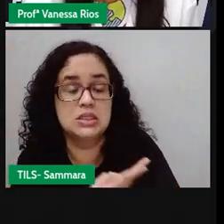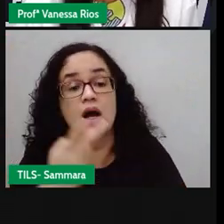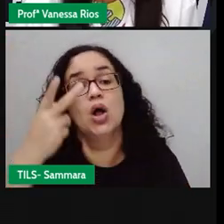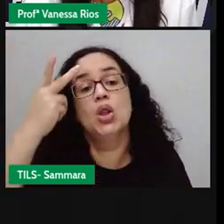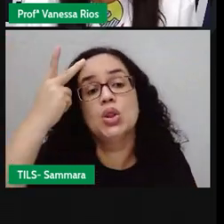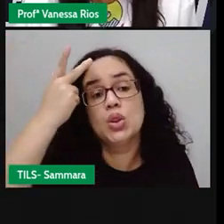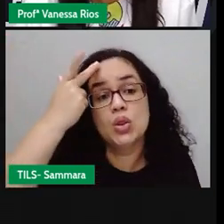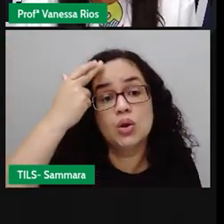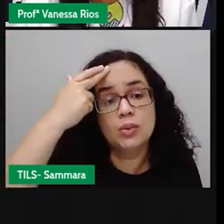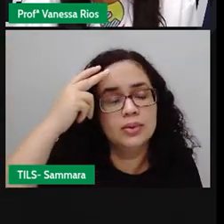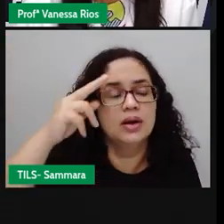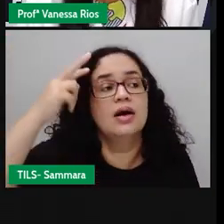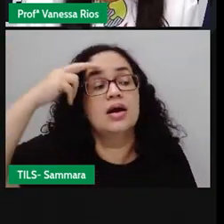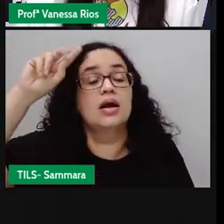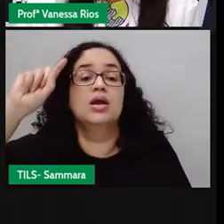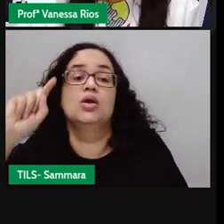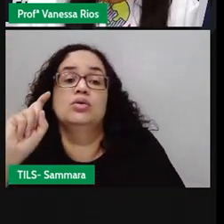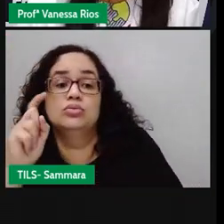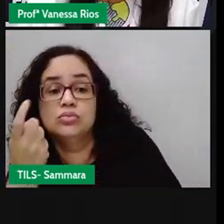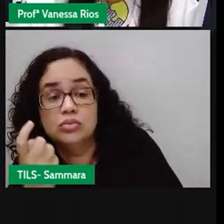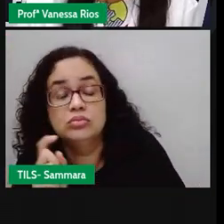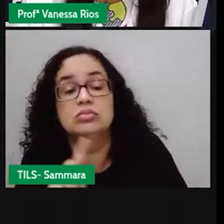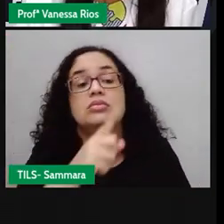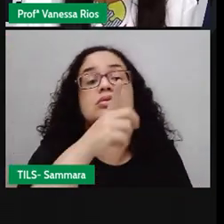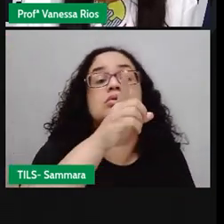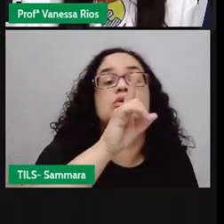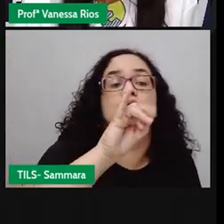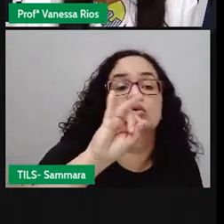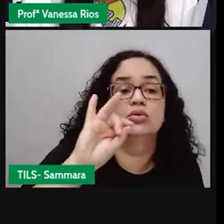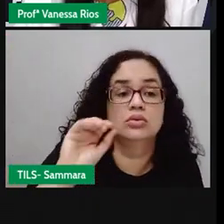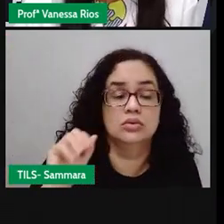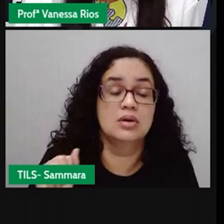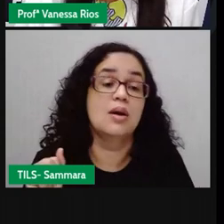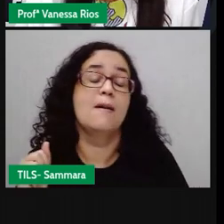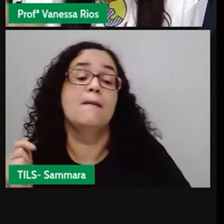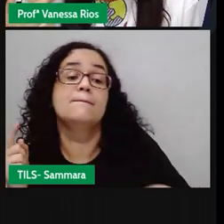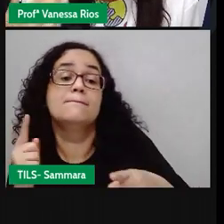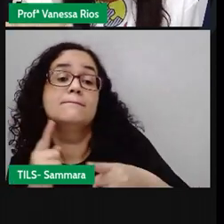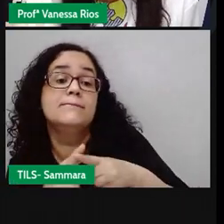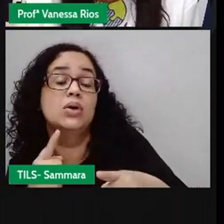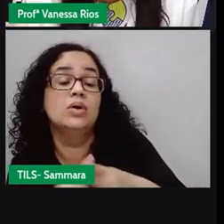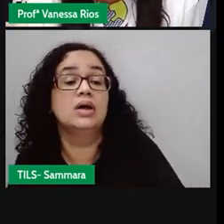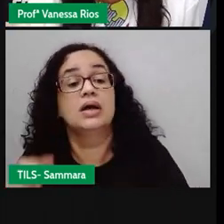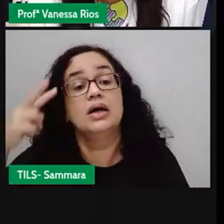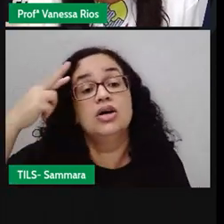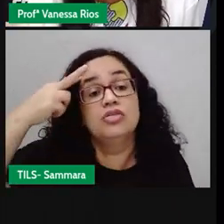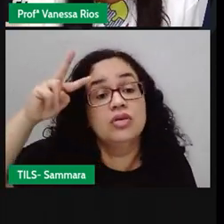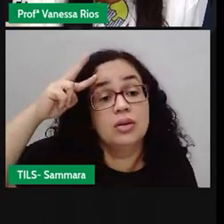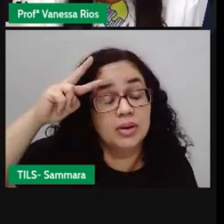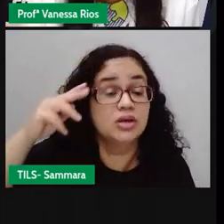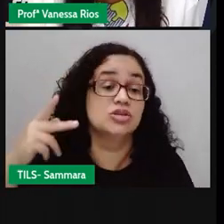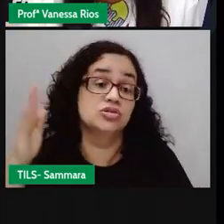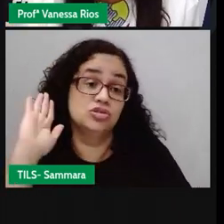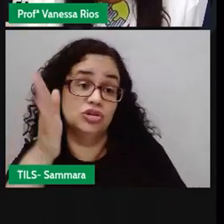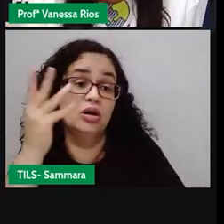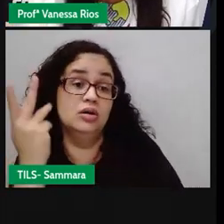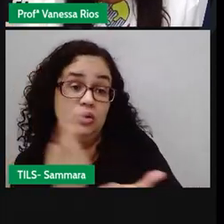aparecer o era uma vez, um certo dia, porque vai remeter aí a algo que já aconteceu.